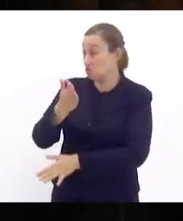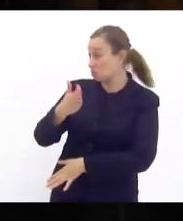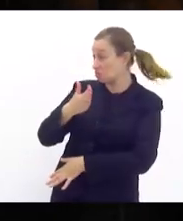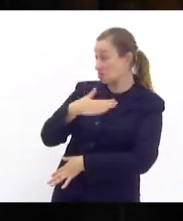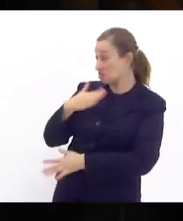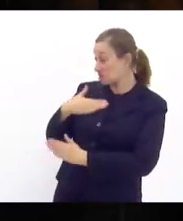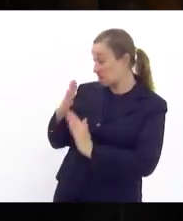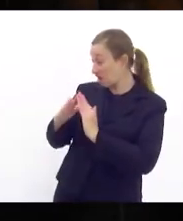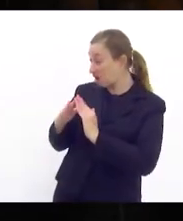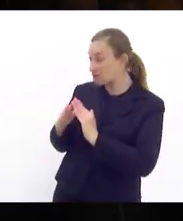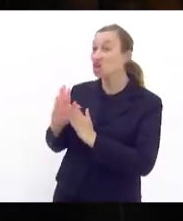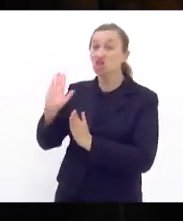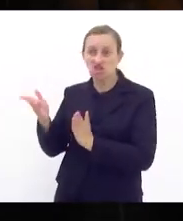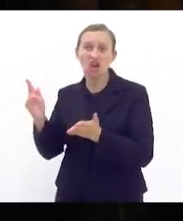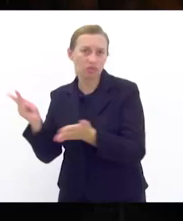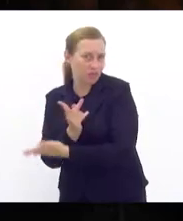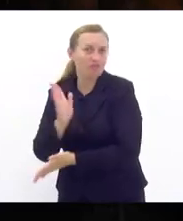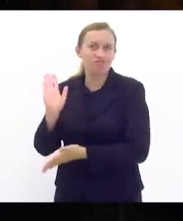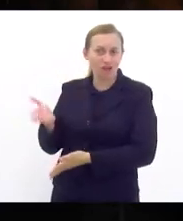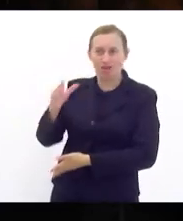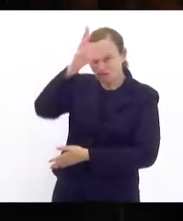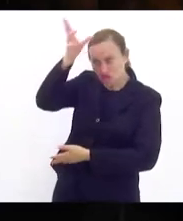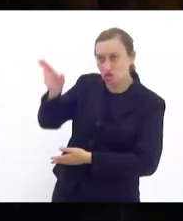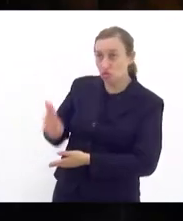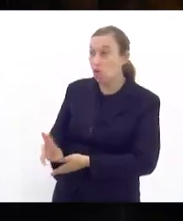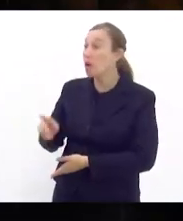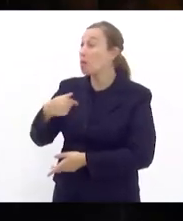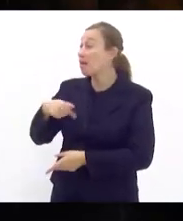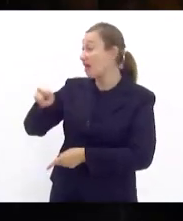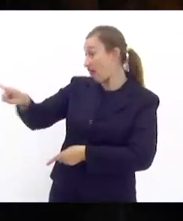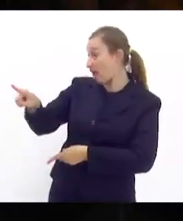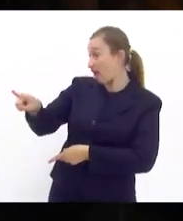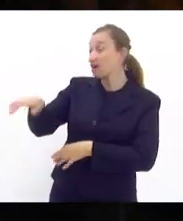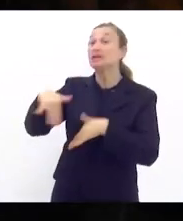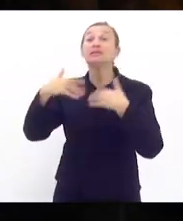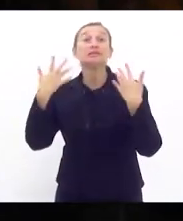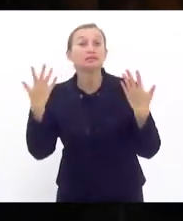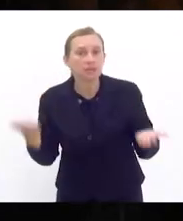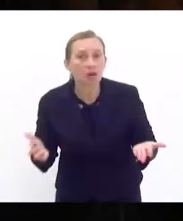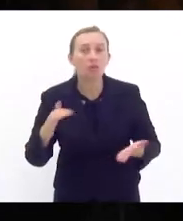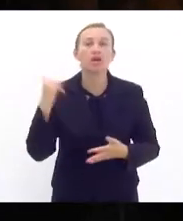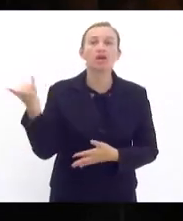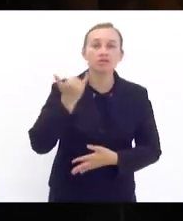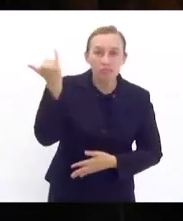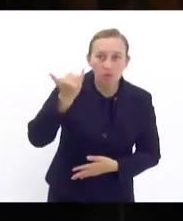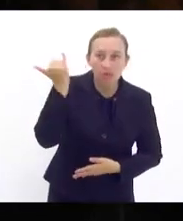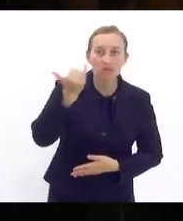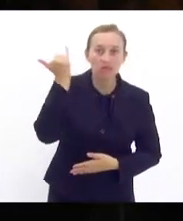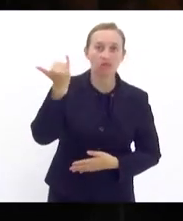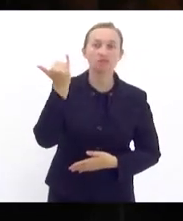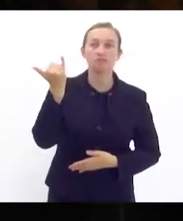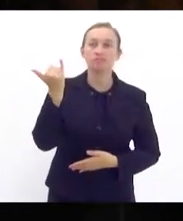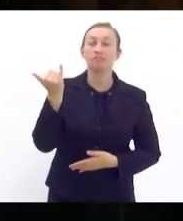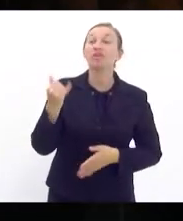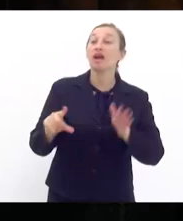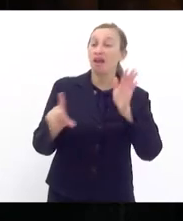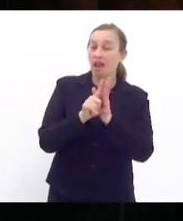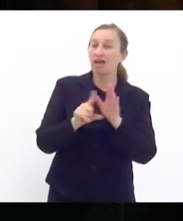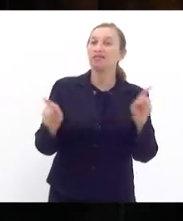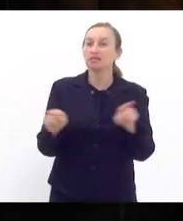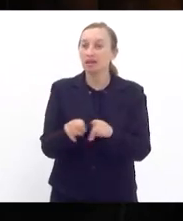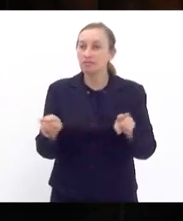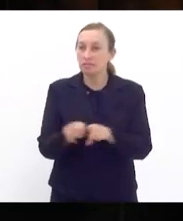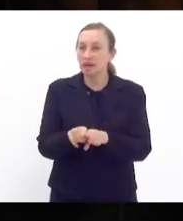na minha casa já aconteceu tia Ju mas estava lá então é importantíssimo que essa lei também dê